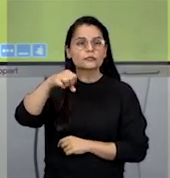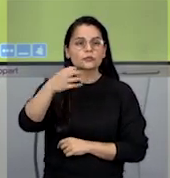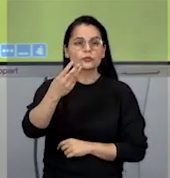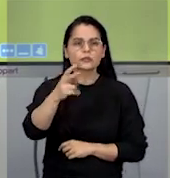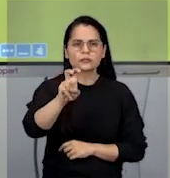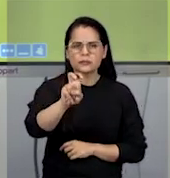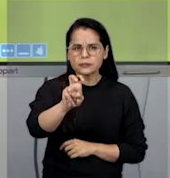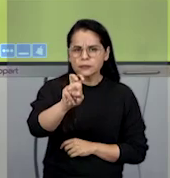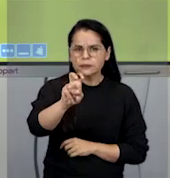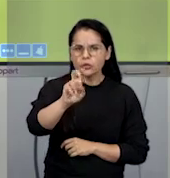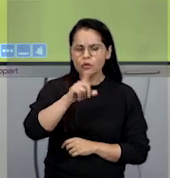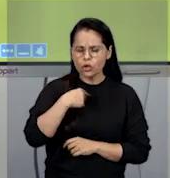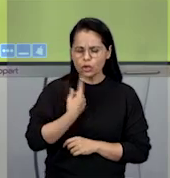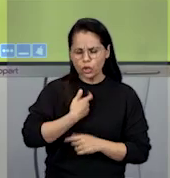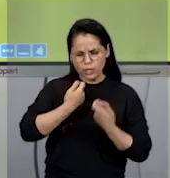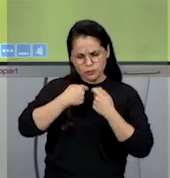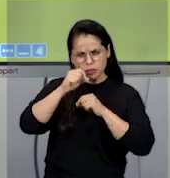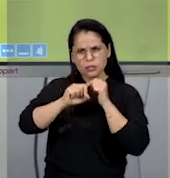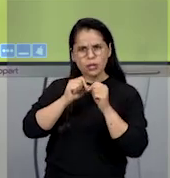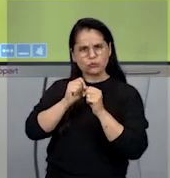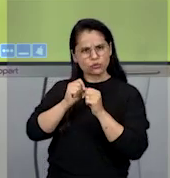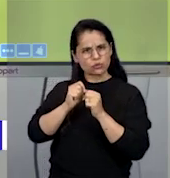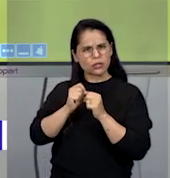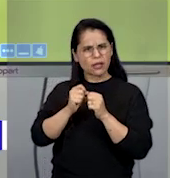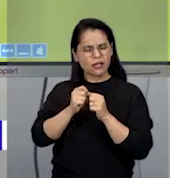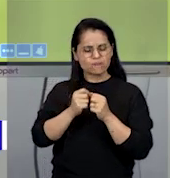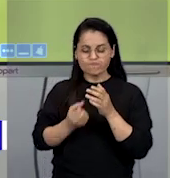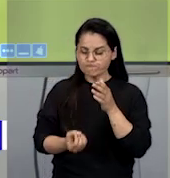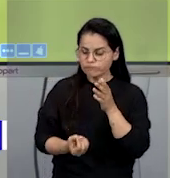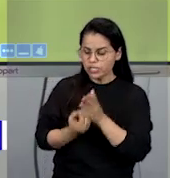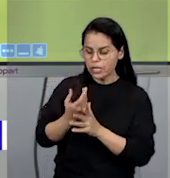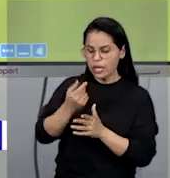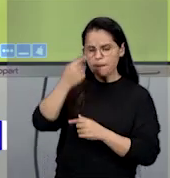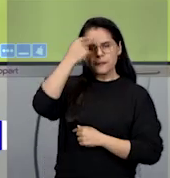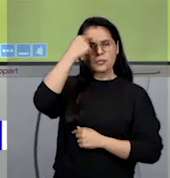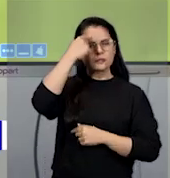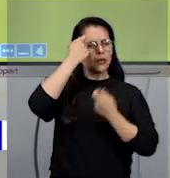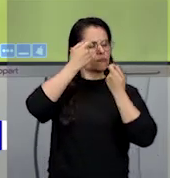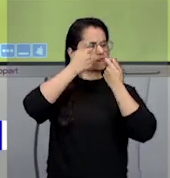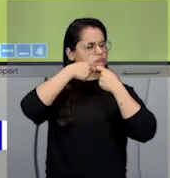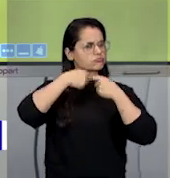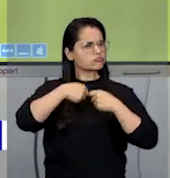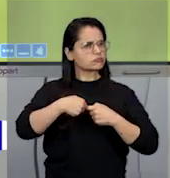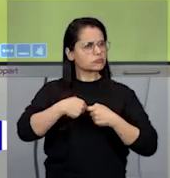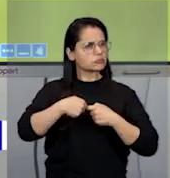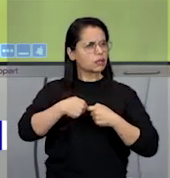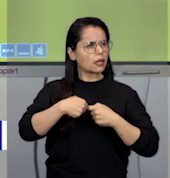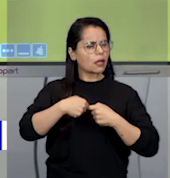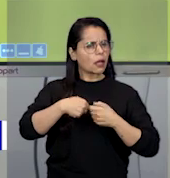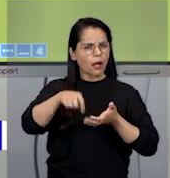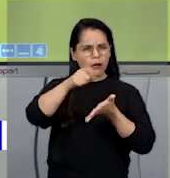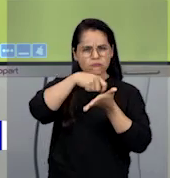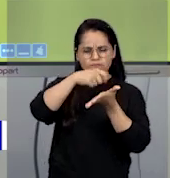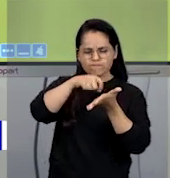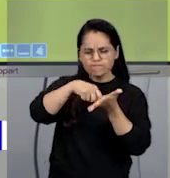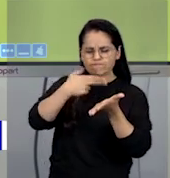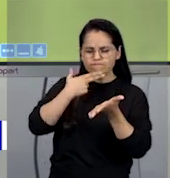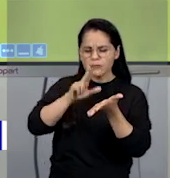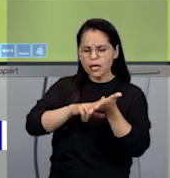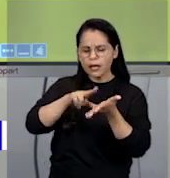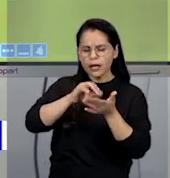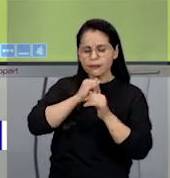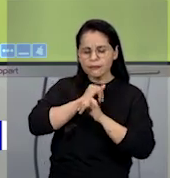precisamos construir uma carta, uma declaração de direitos humanos. Então, para isso,